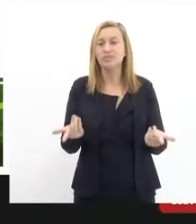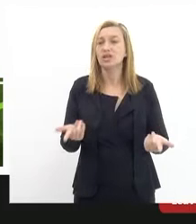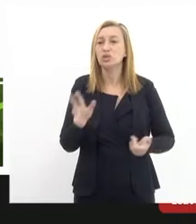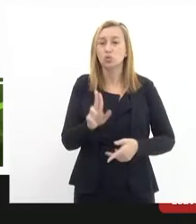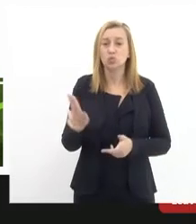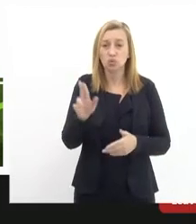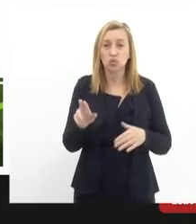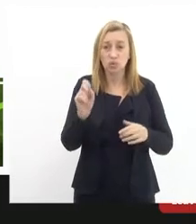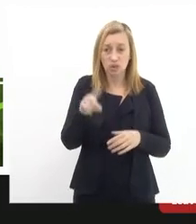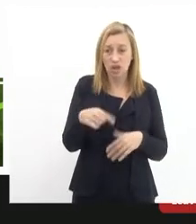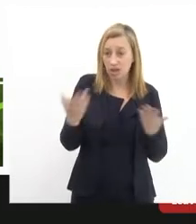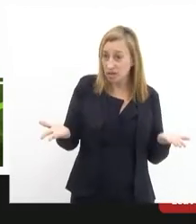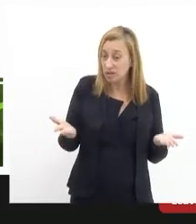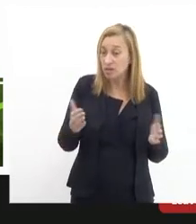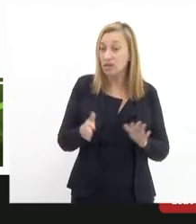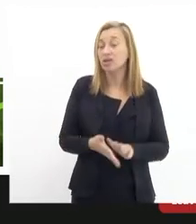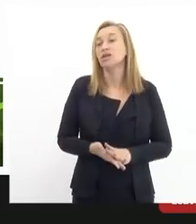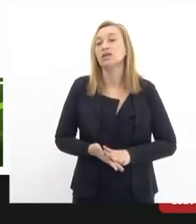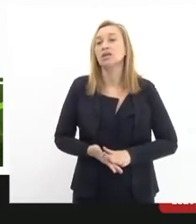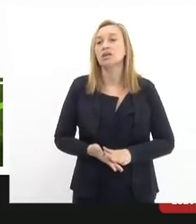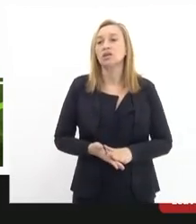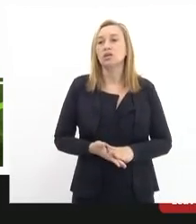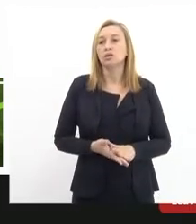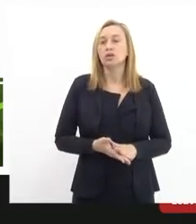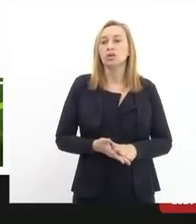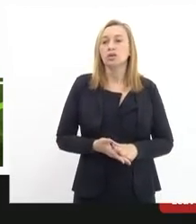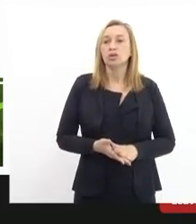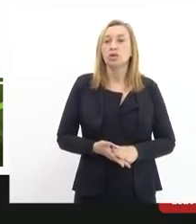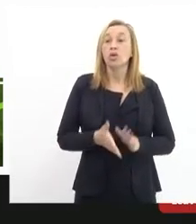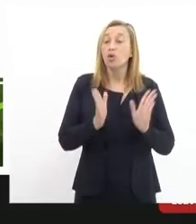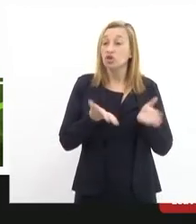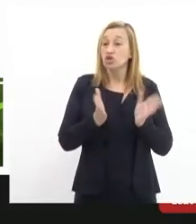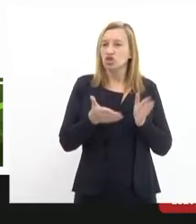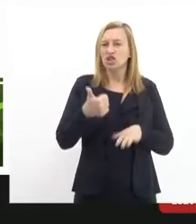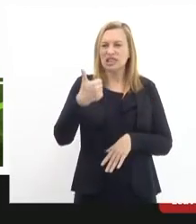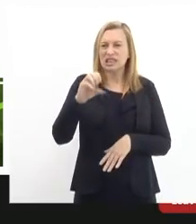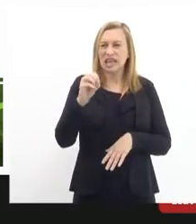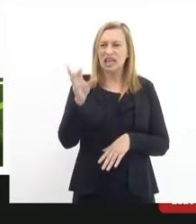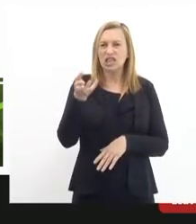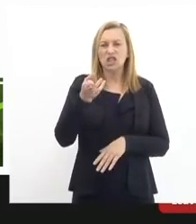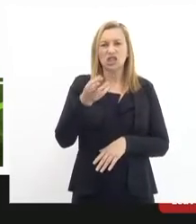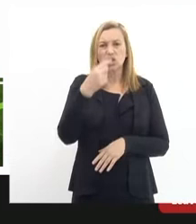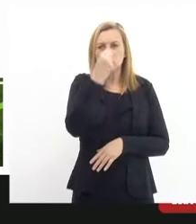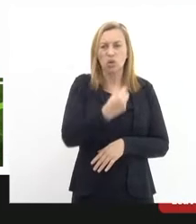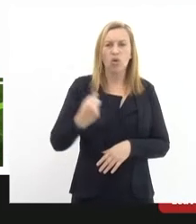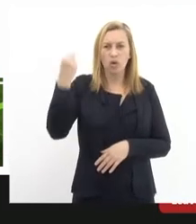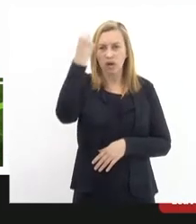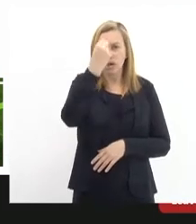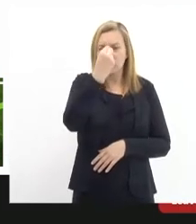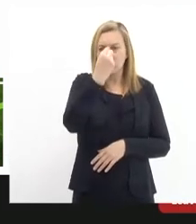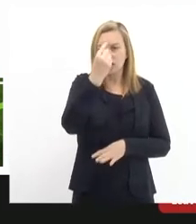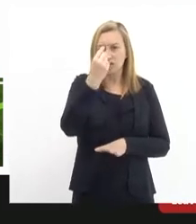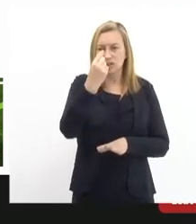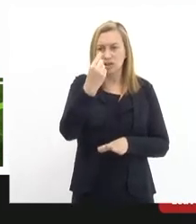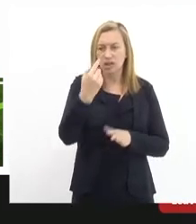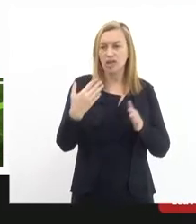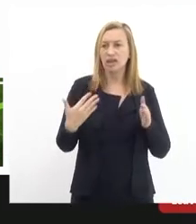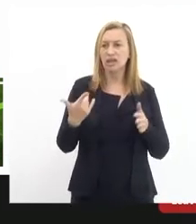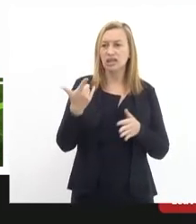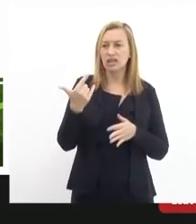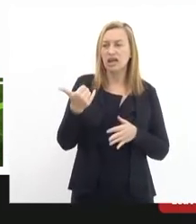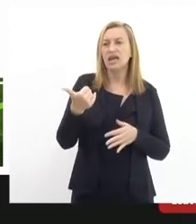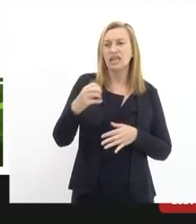seja, uma jornada insuficiente. Hoje em dia, é uma jornada de 10 horas às 3 da tarde. Quem vai abusar um